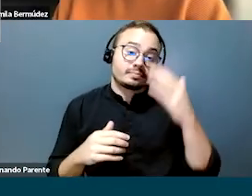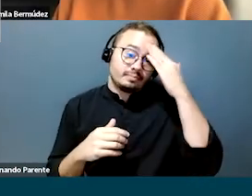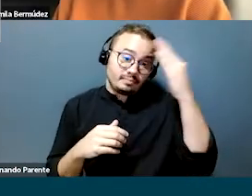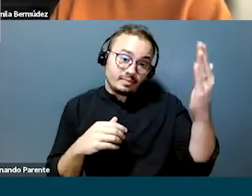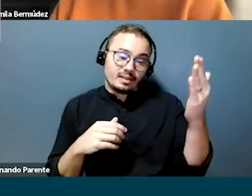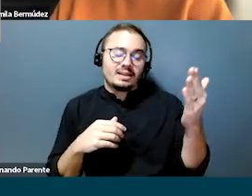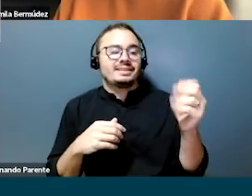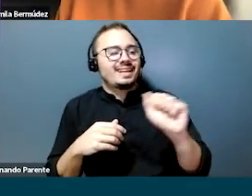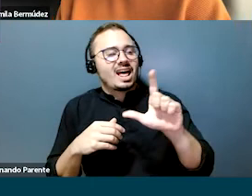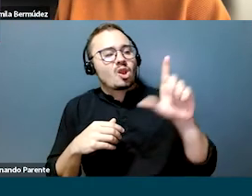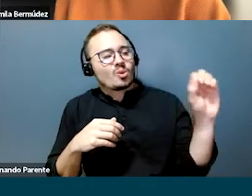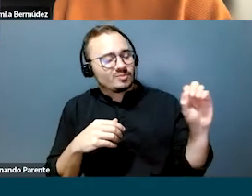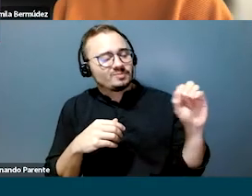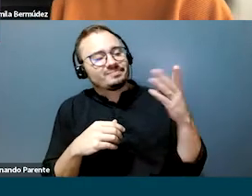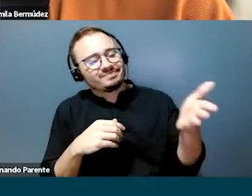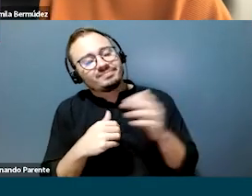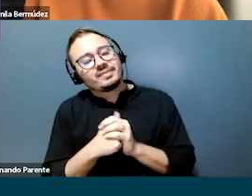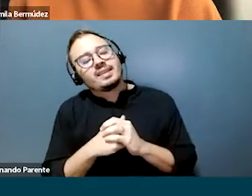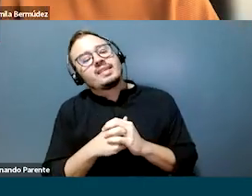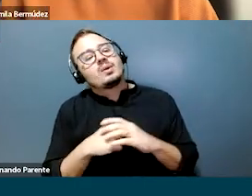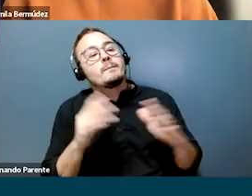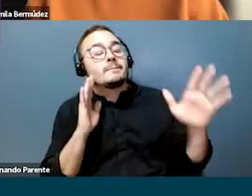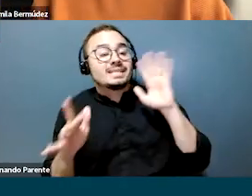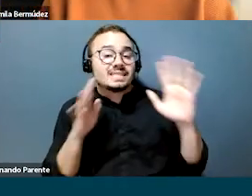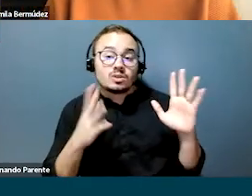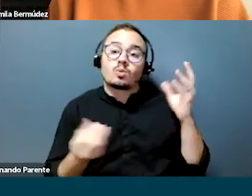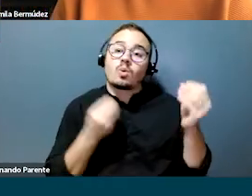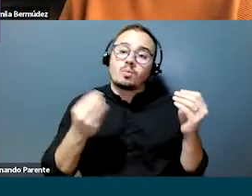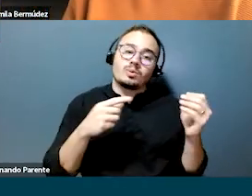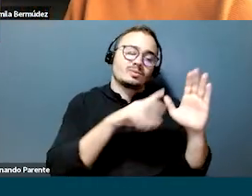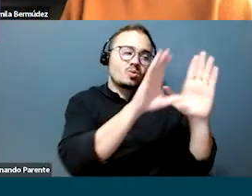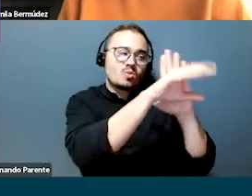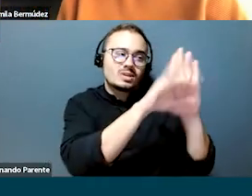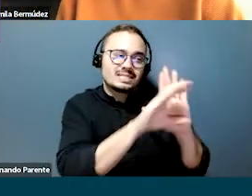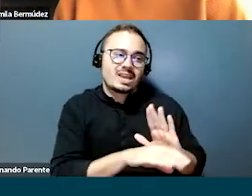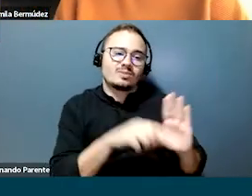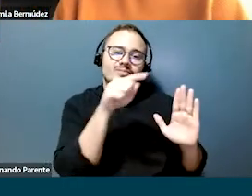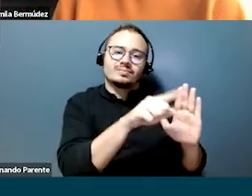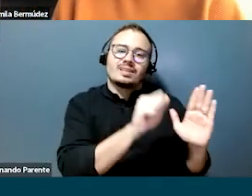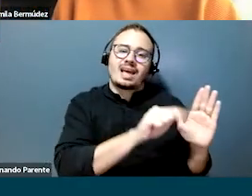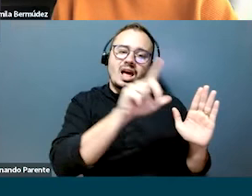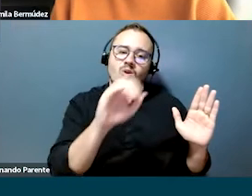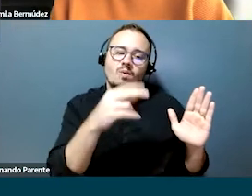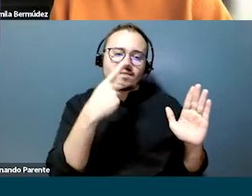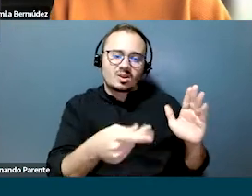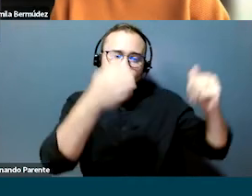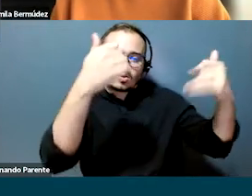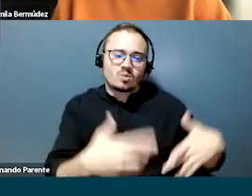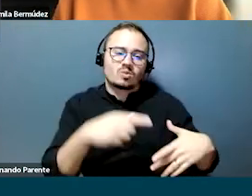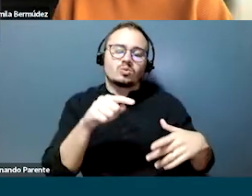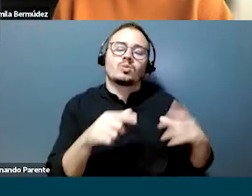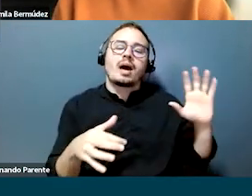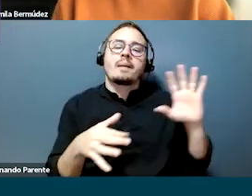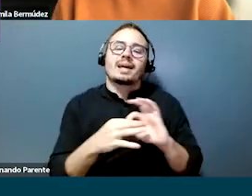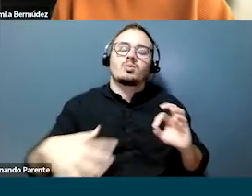Obrigada, Alô. Então, pensando em como aplicar todos esses conceitos que o Alô trouxe para a gente em um